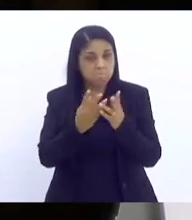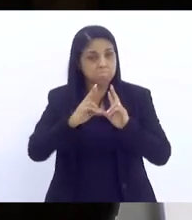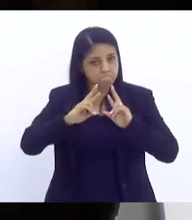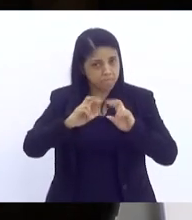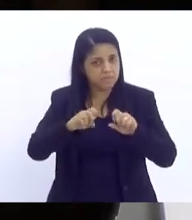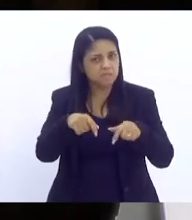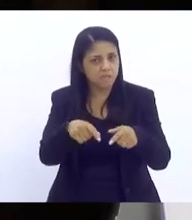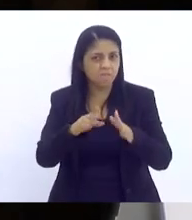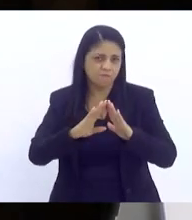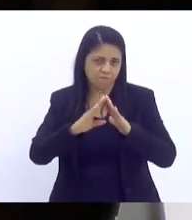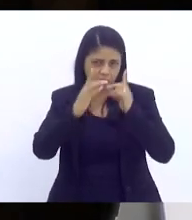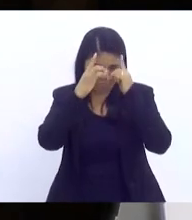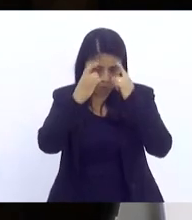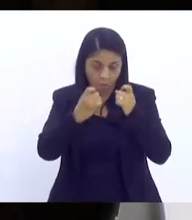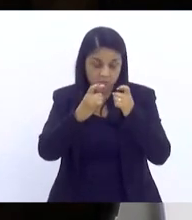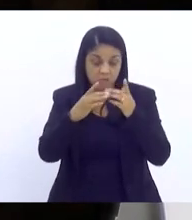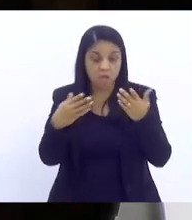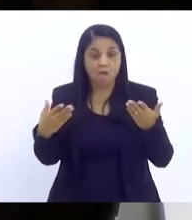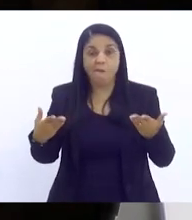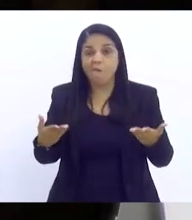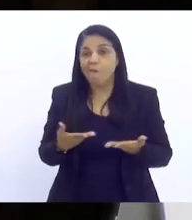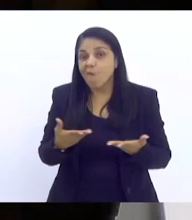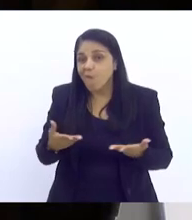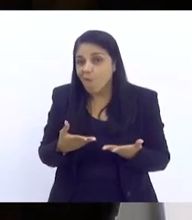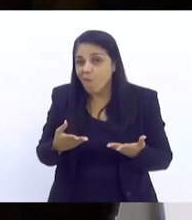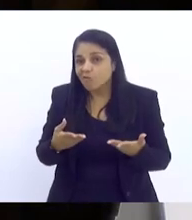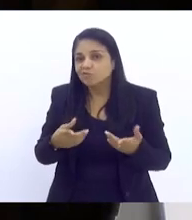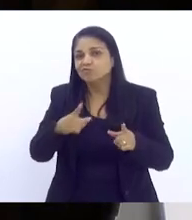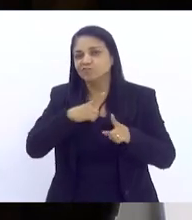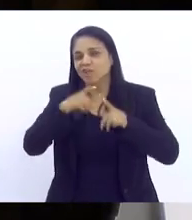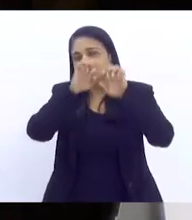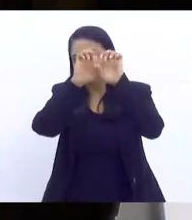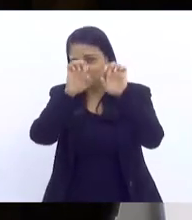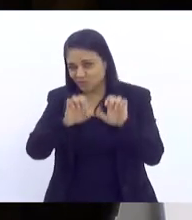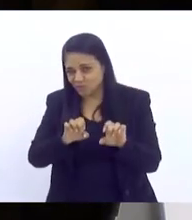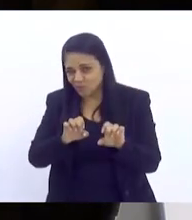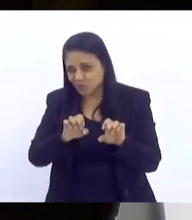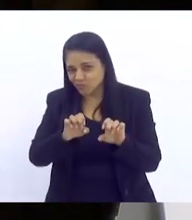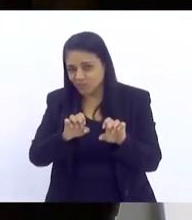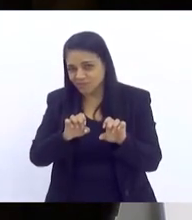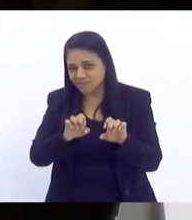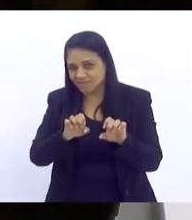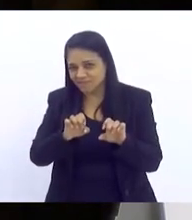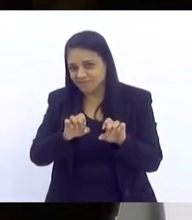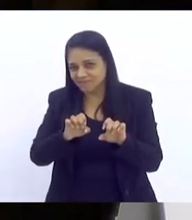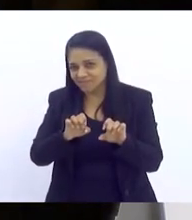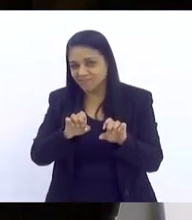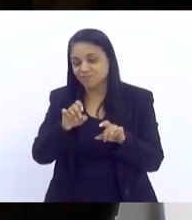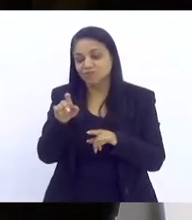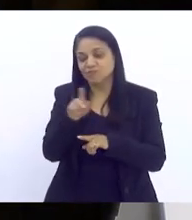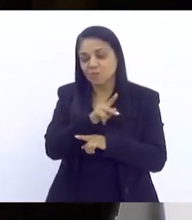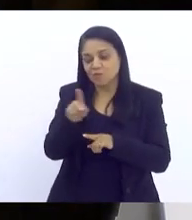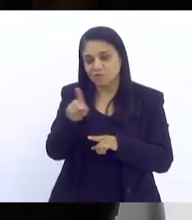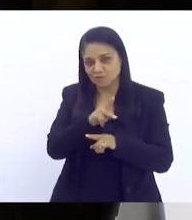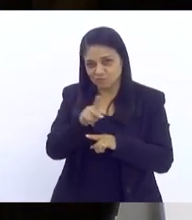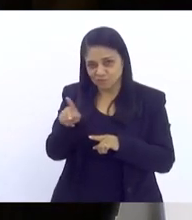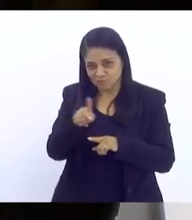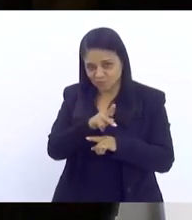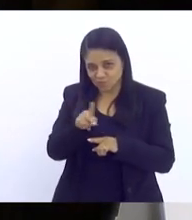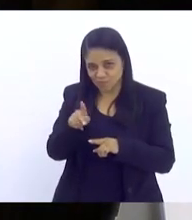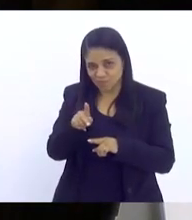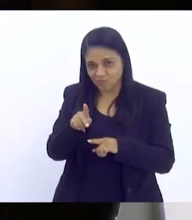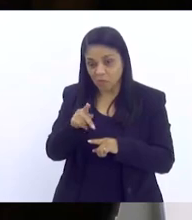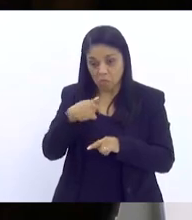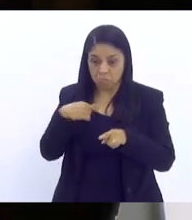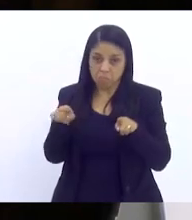a questão é, hoje existem condições estruturais formativas do professor, porque eu também